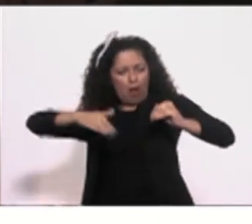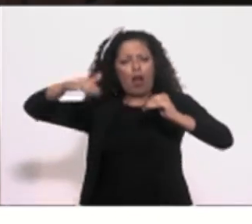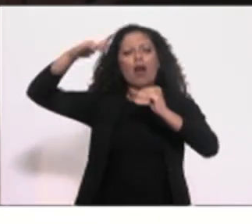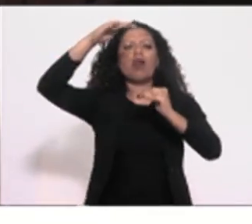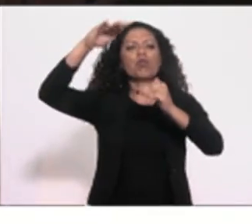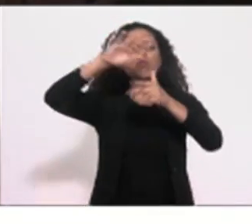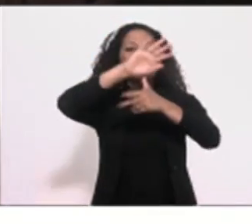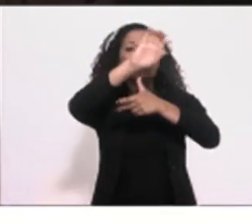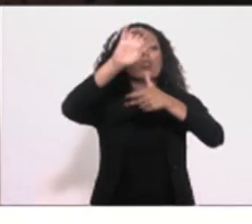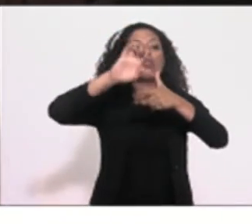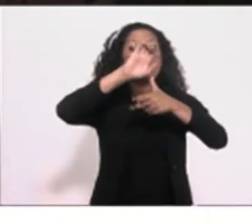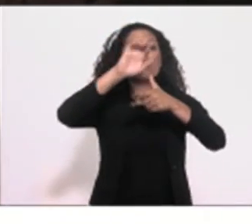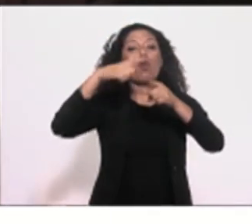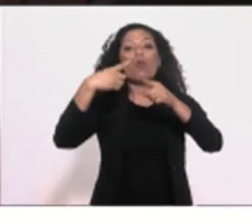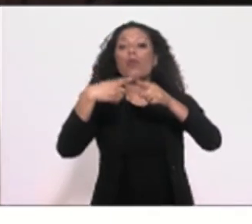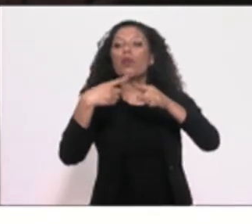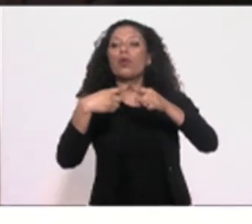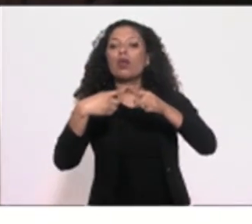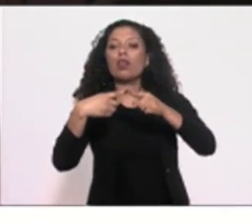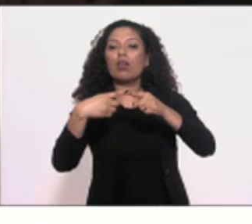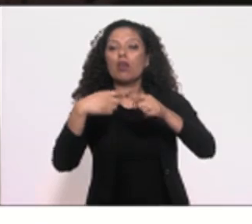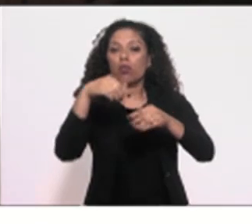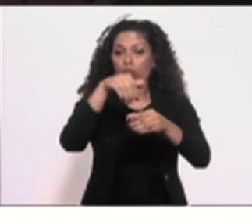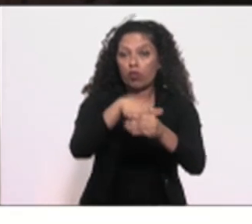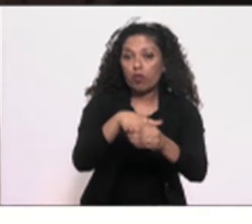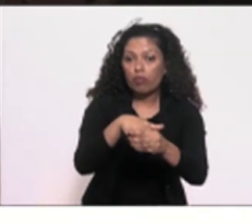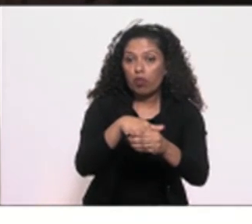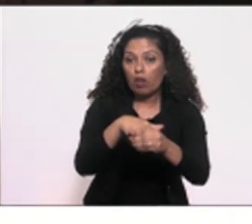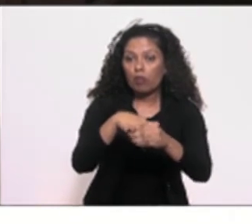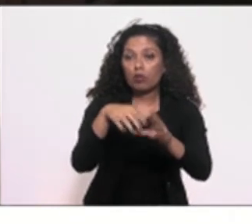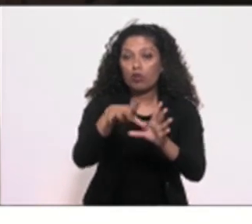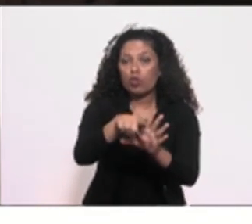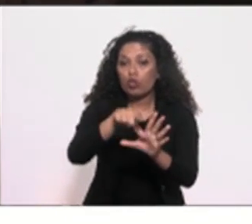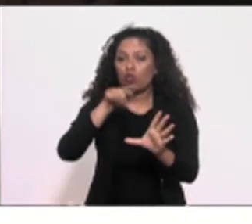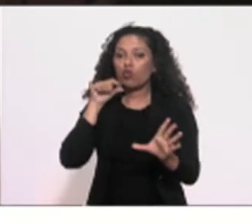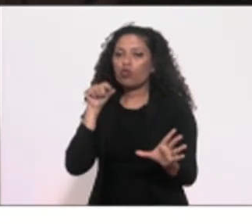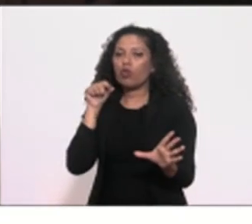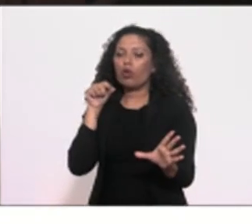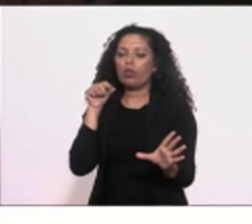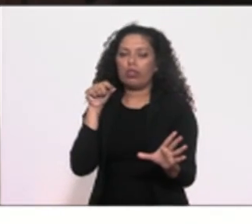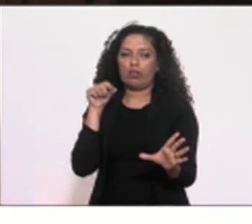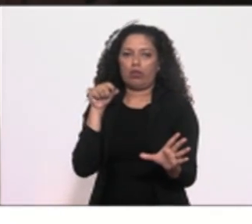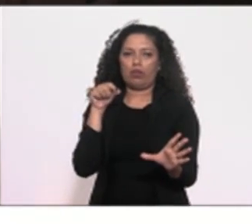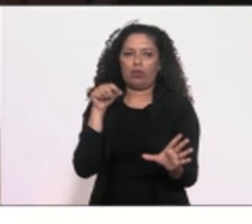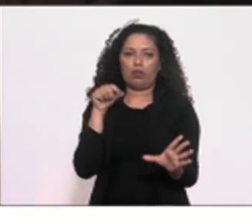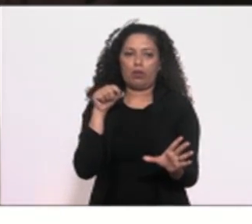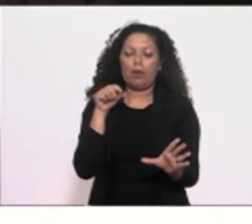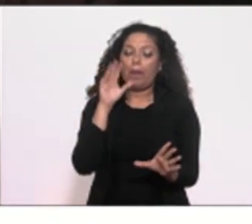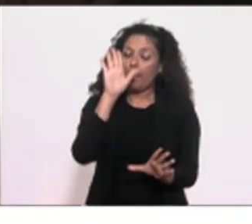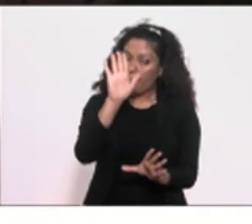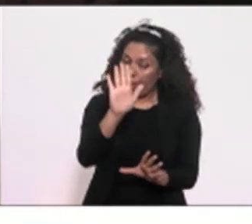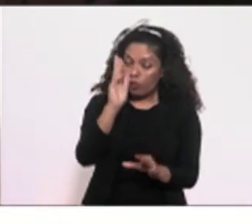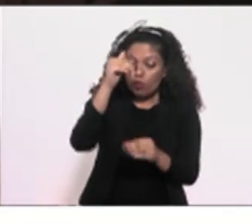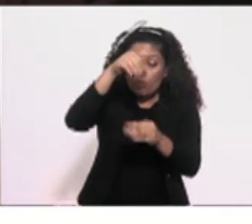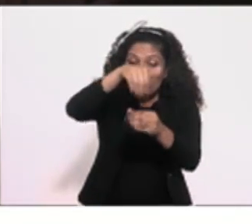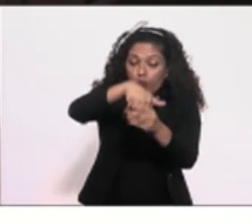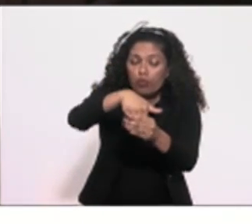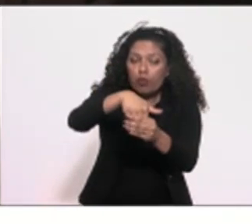através do voto popular. E esse mesmo voto popular,